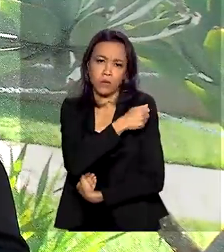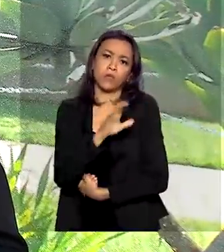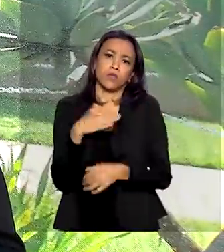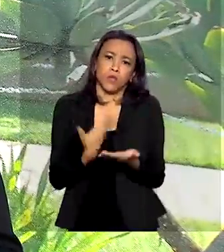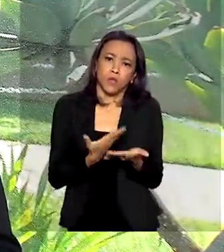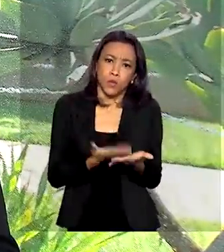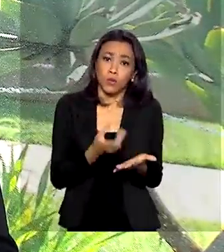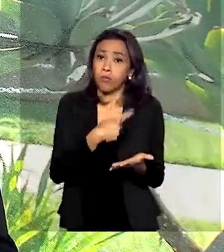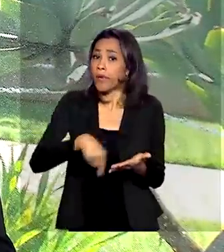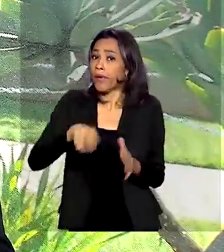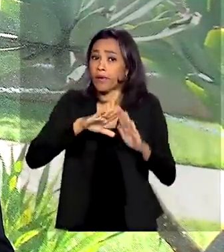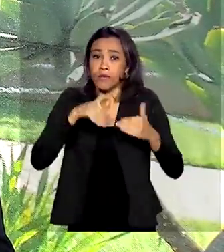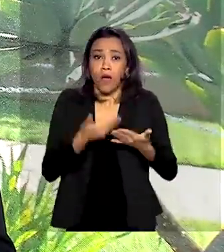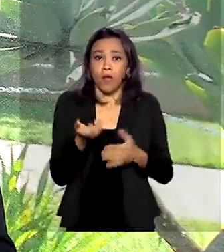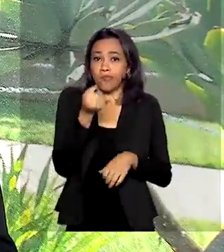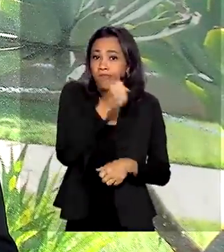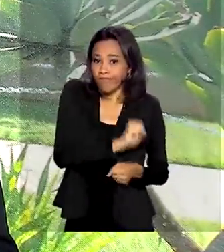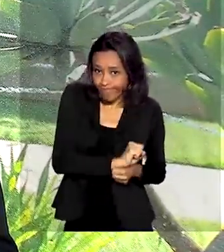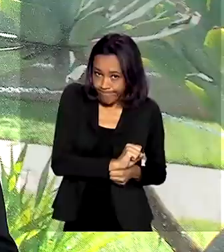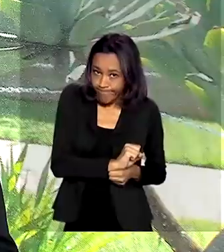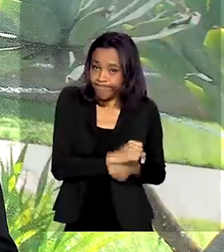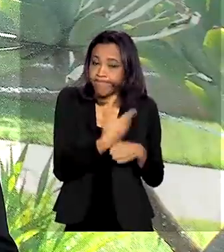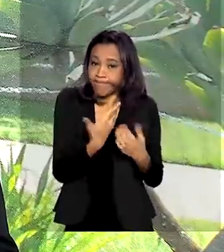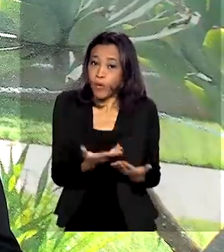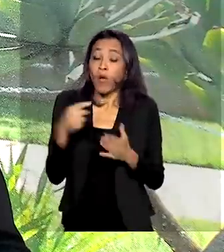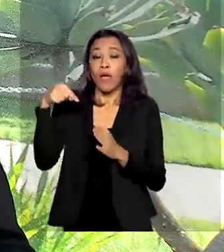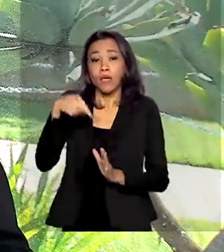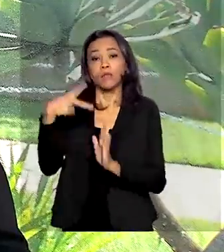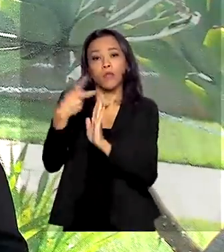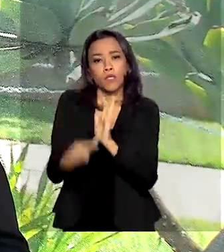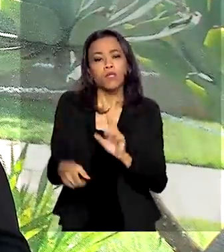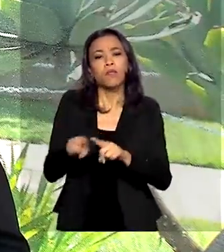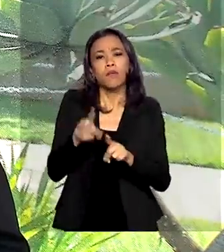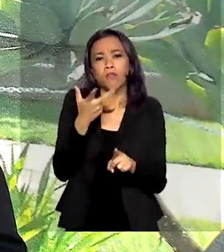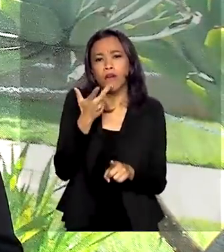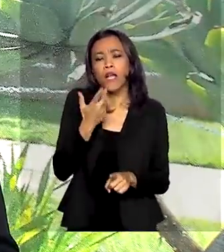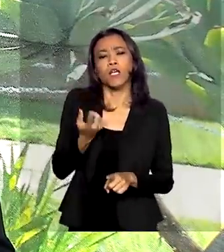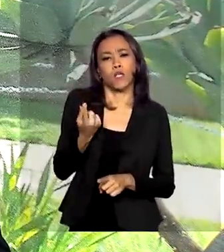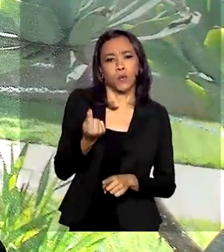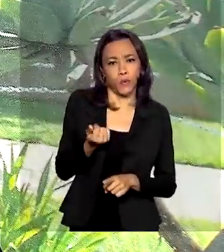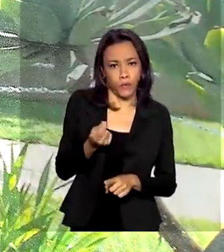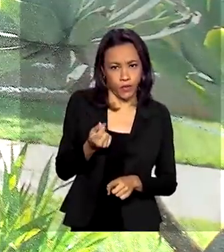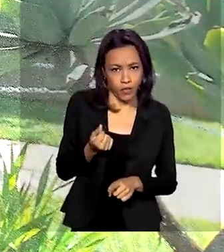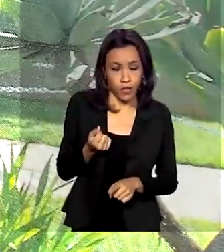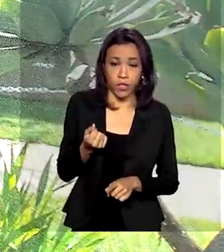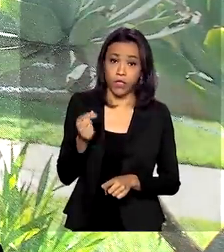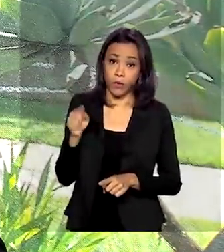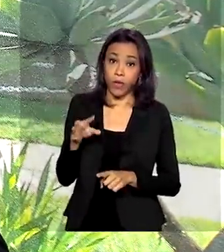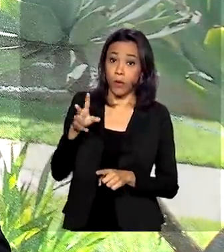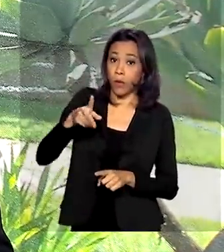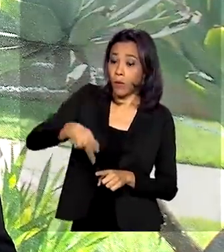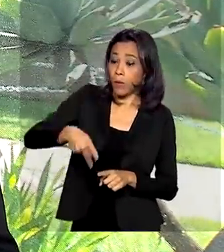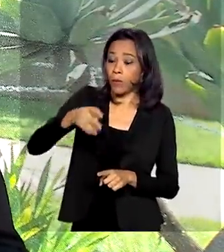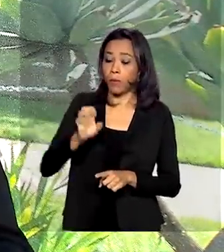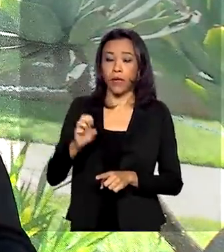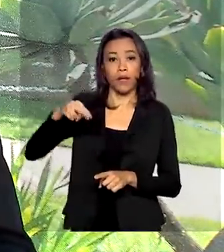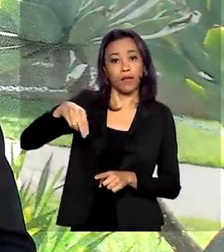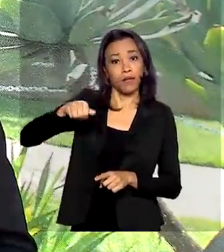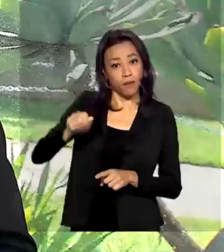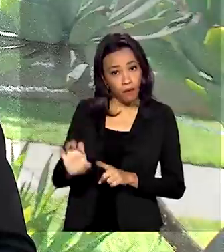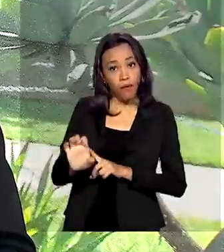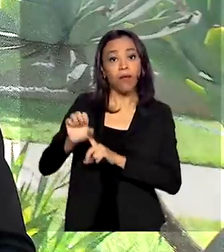que estão com as aulas suspensas. O projeto também prevê que o dinheiro do Programa Nacional de Alimentação, o PNAE, deve